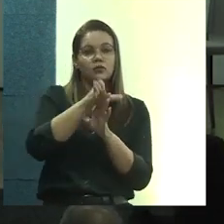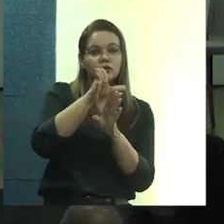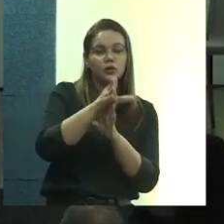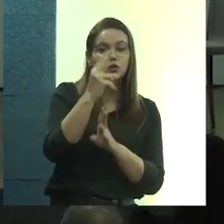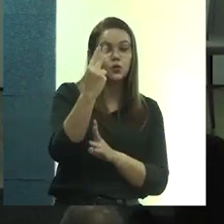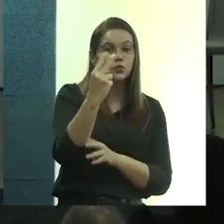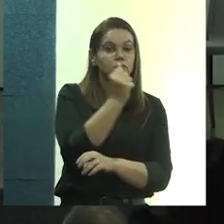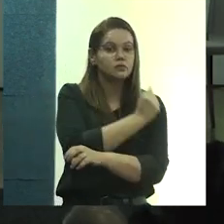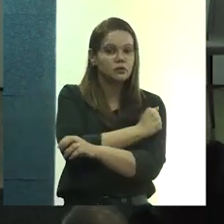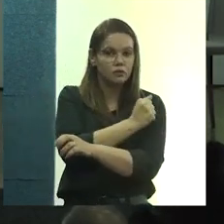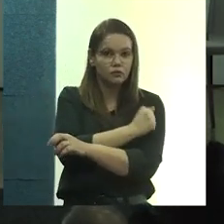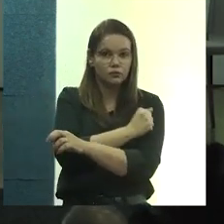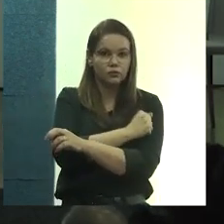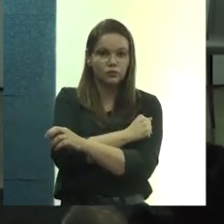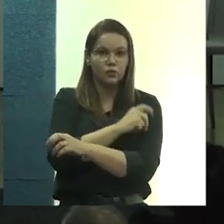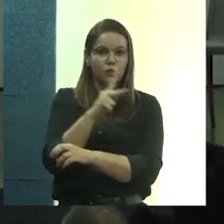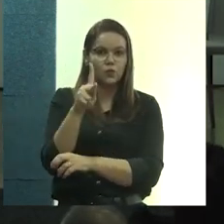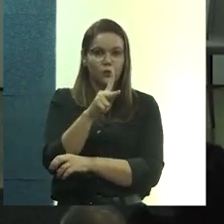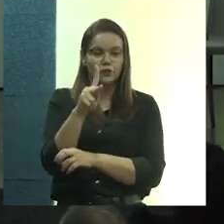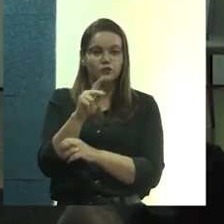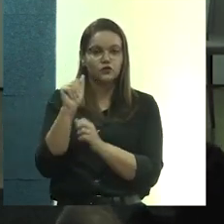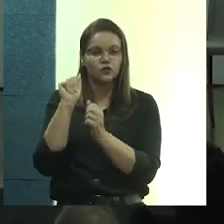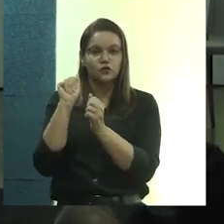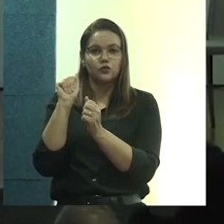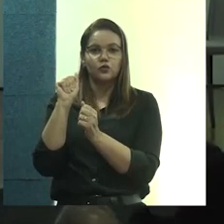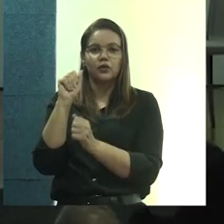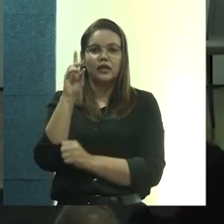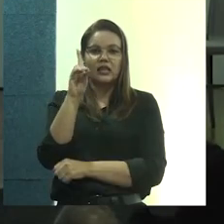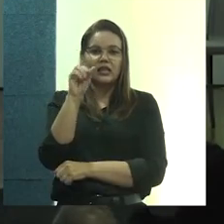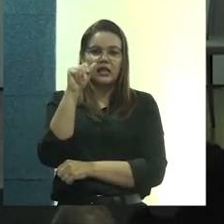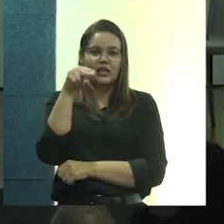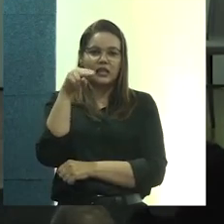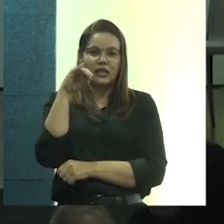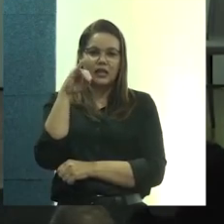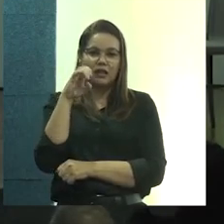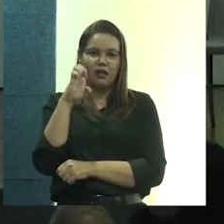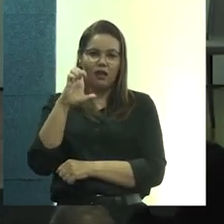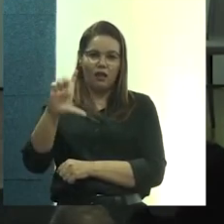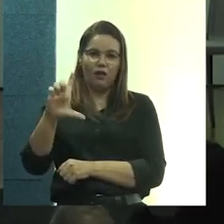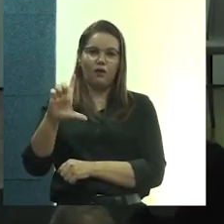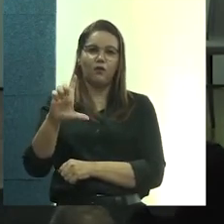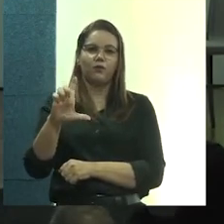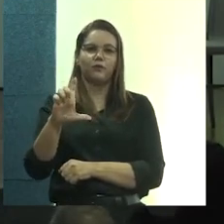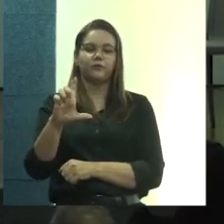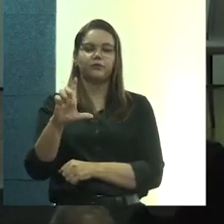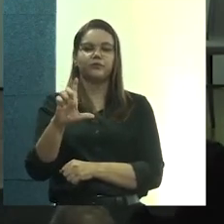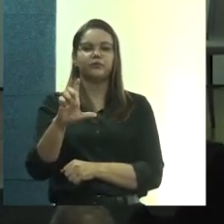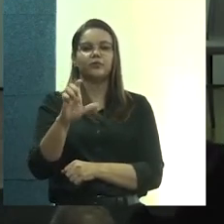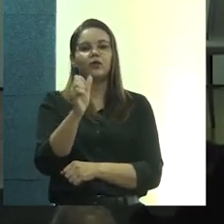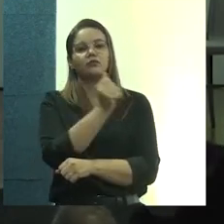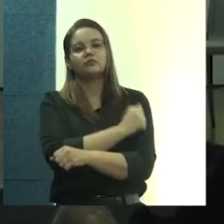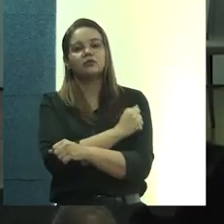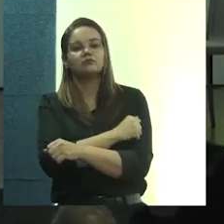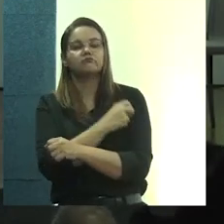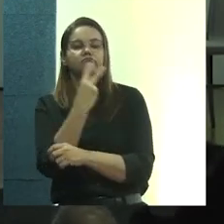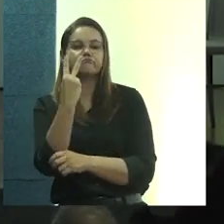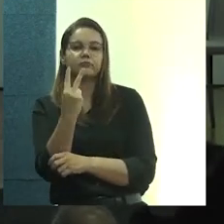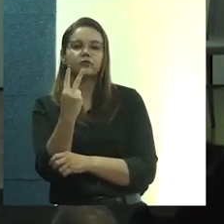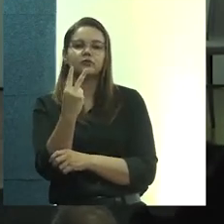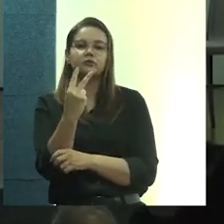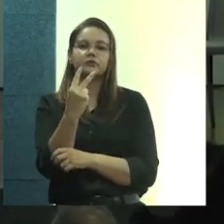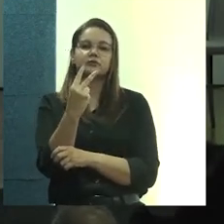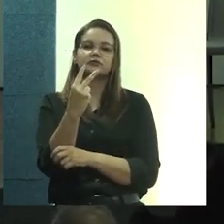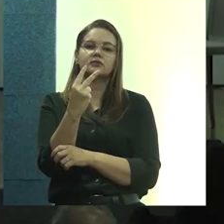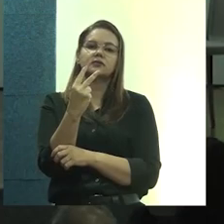o professor Daniel Marostegam, Marostegam, né? O aluno Wesley e Ana Cláudia, que são os primeiros